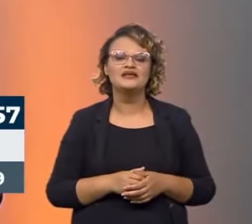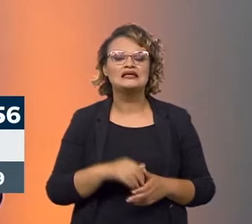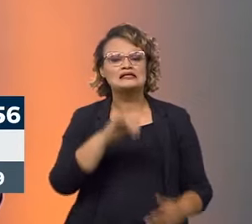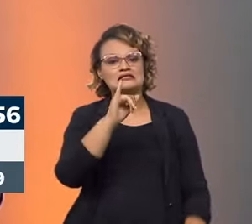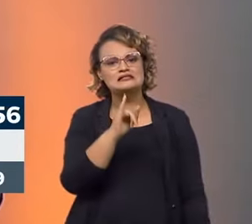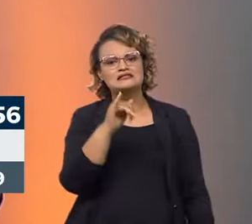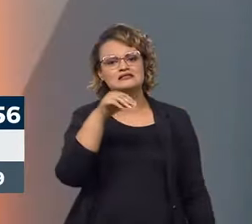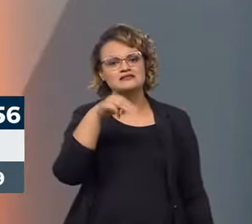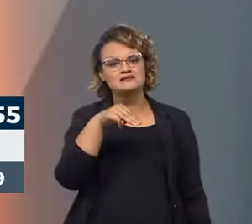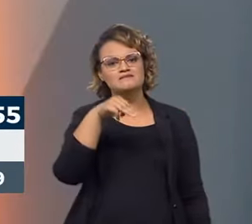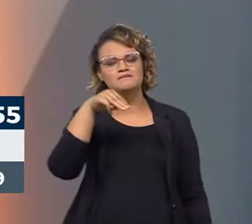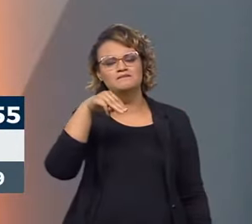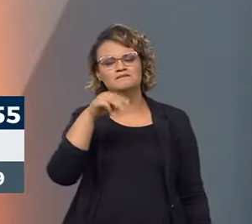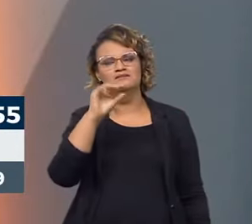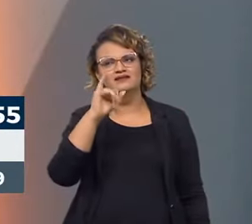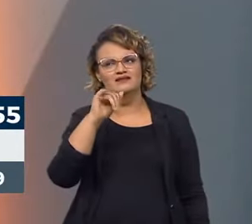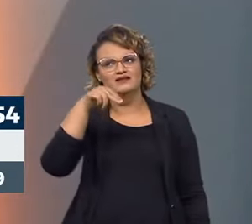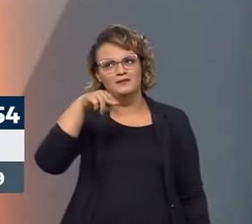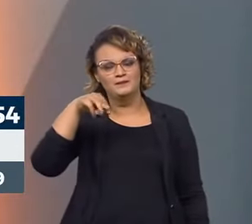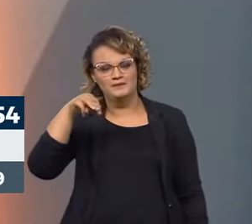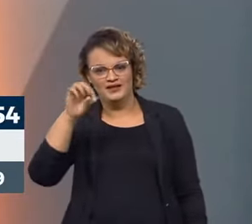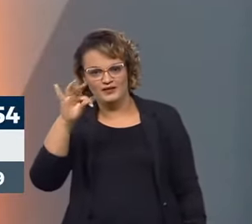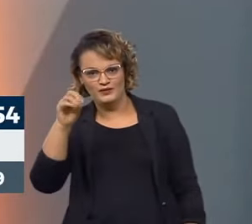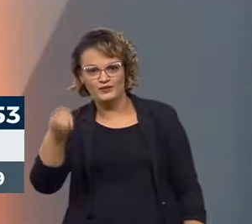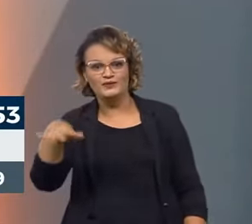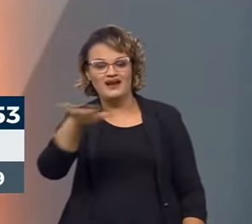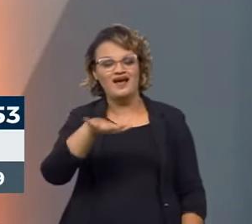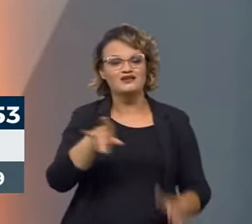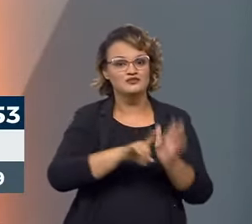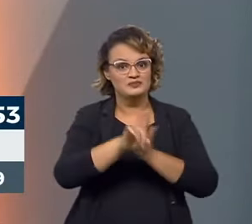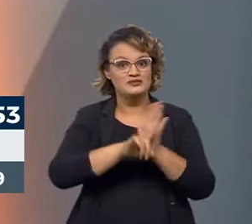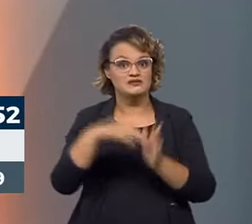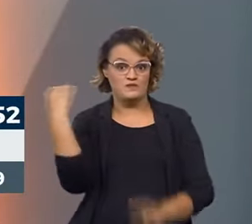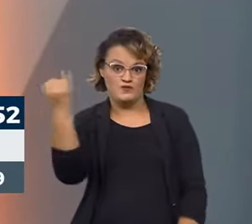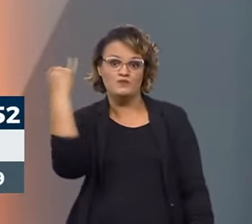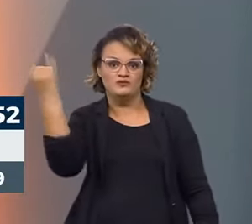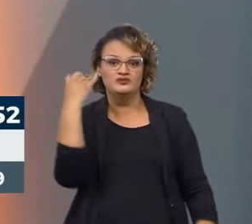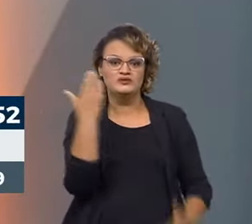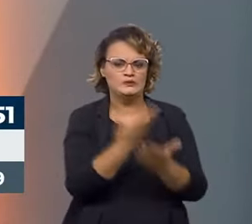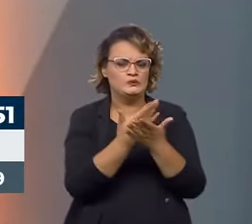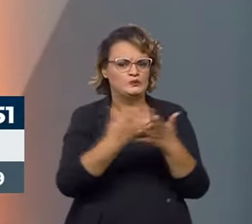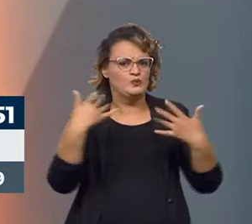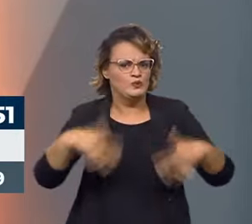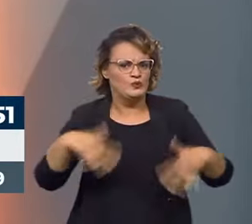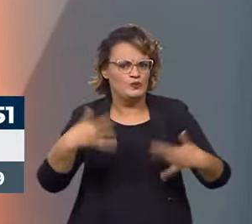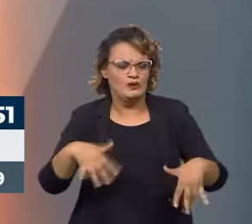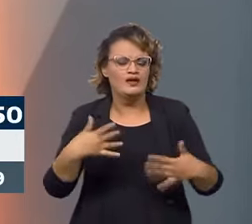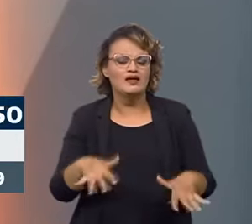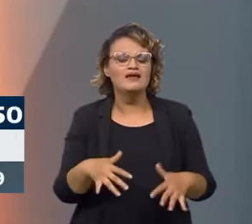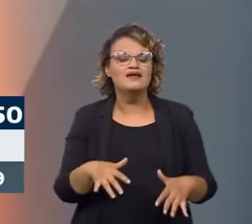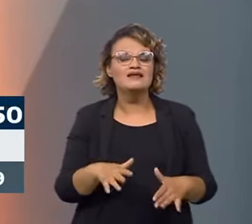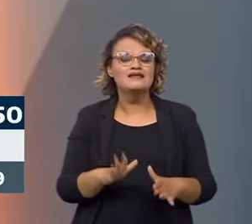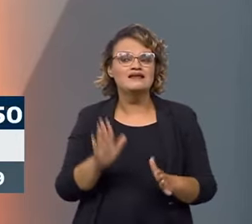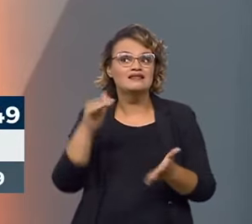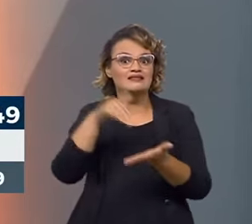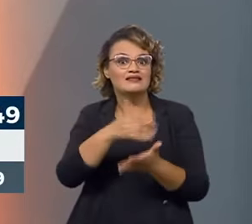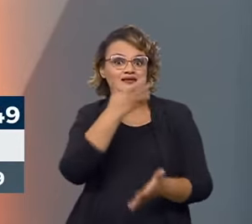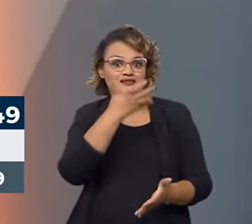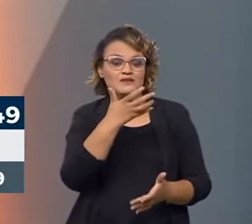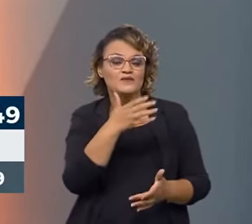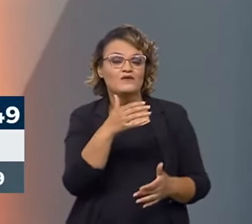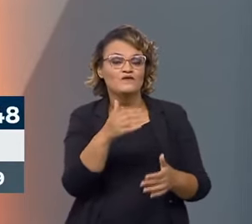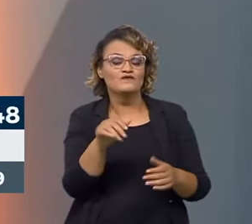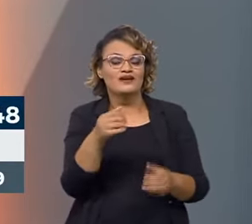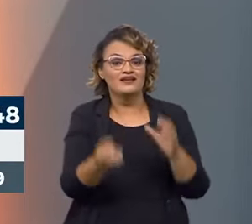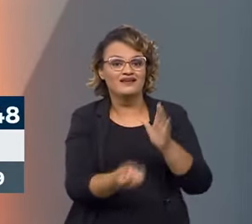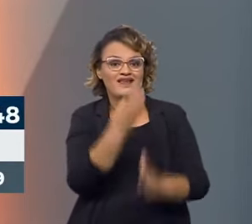Inmetro, ele tem uma área muito importante na área de pesquisa, um estudo muito forte e que até o final do ano também vai estar lançando